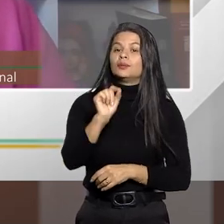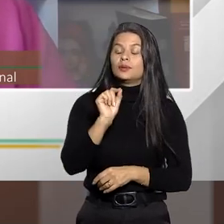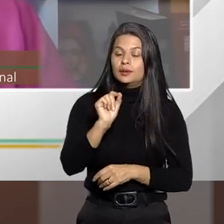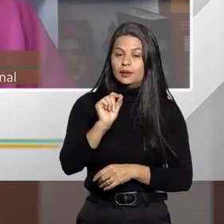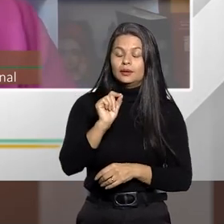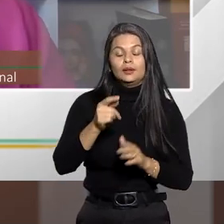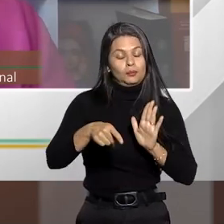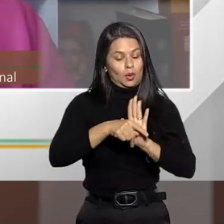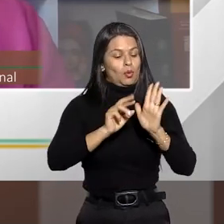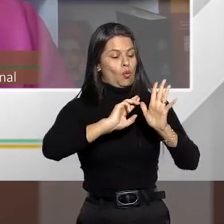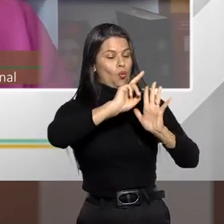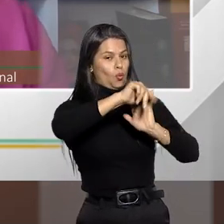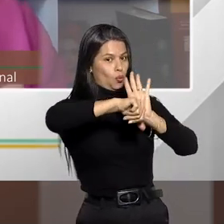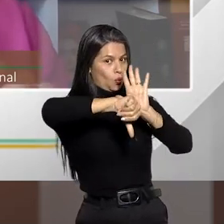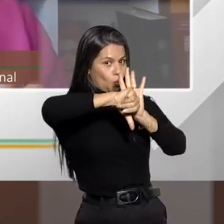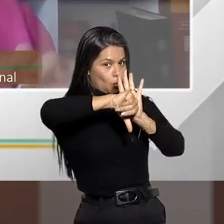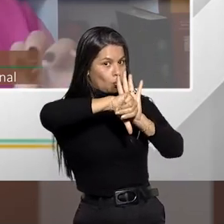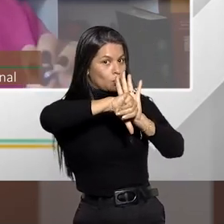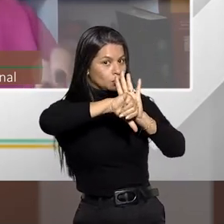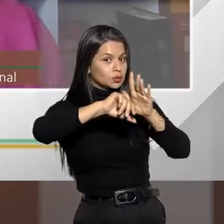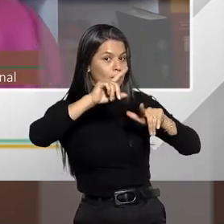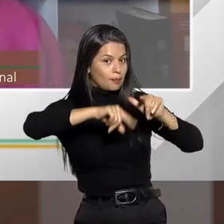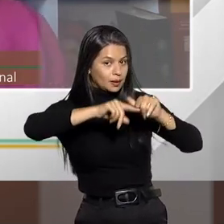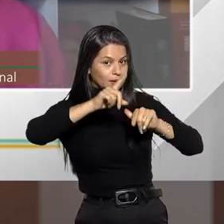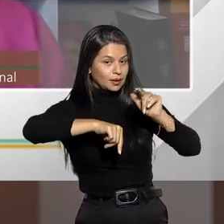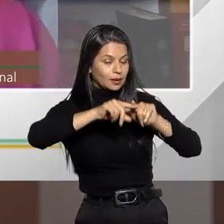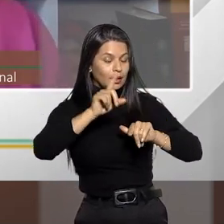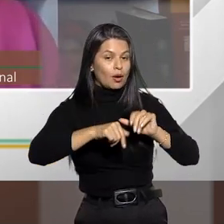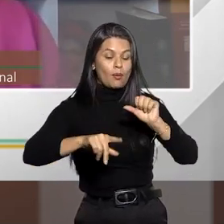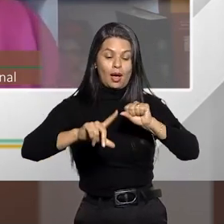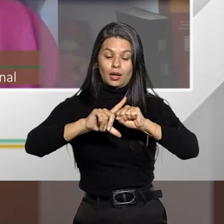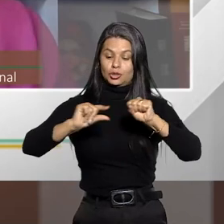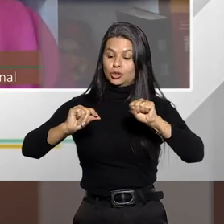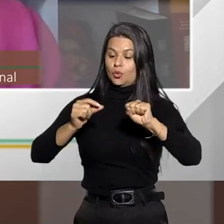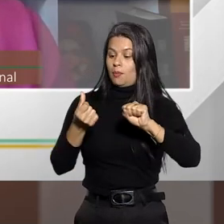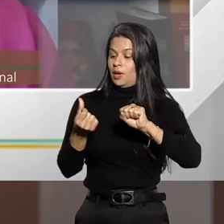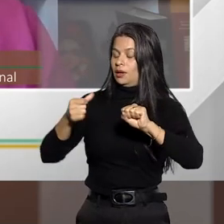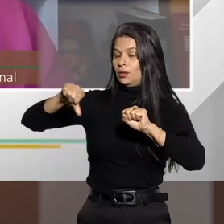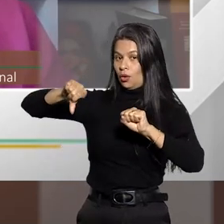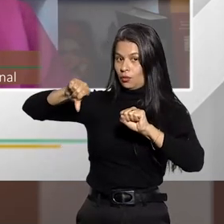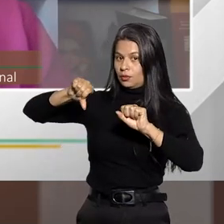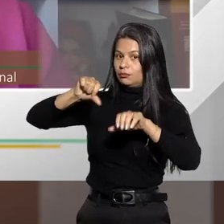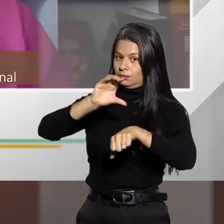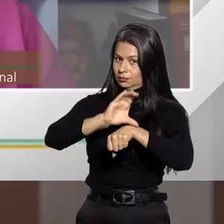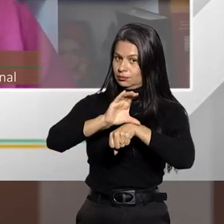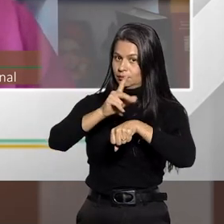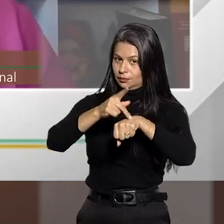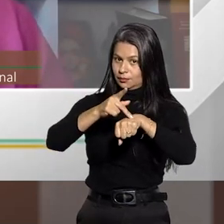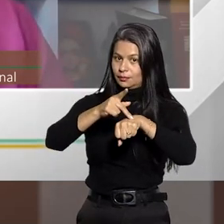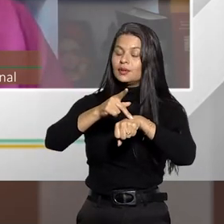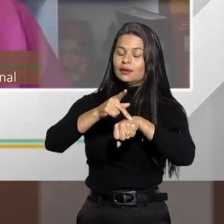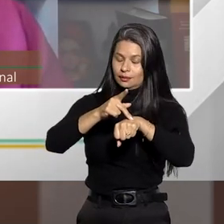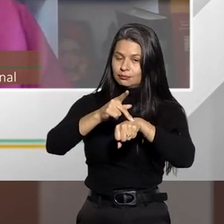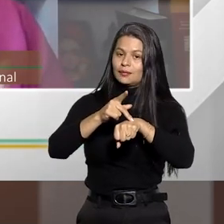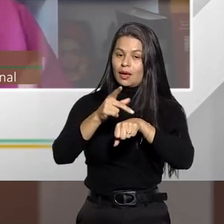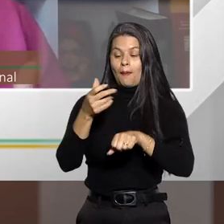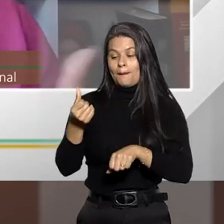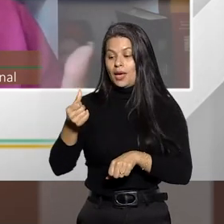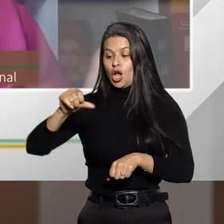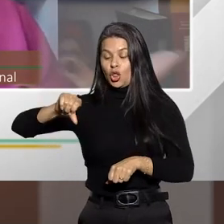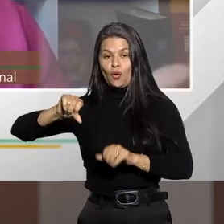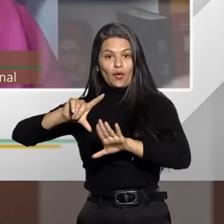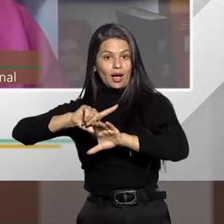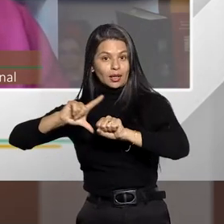concurso material está previsto no artigo 69 do Código Penal. Então, o artigo 69 estabelece o que